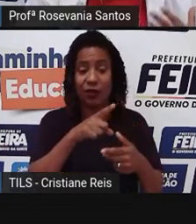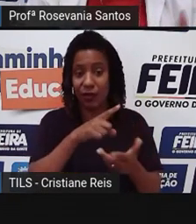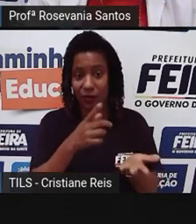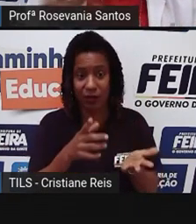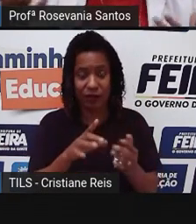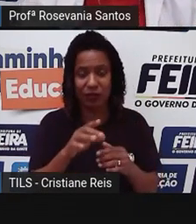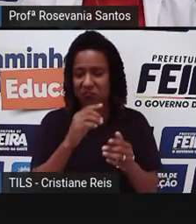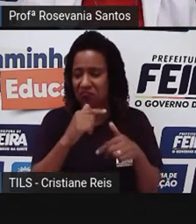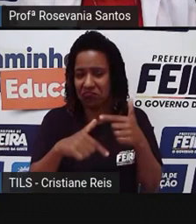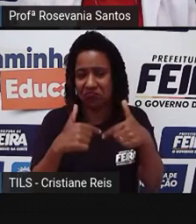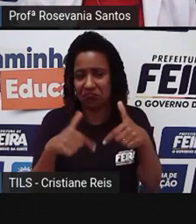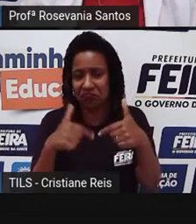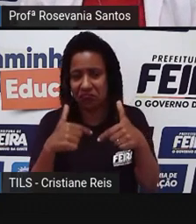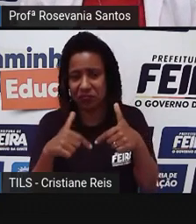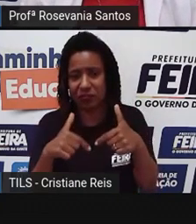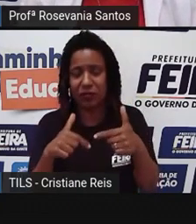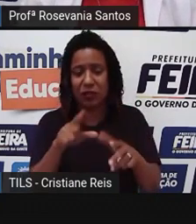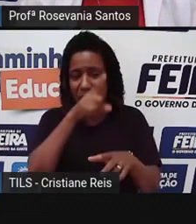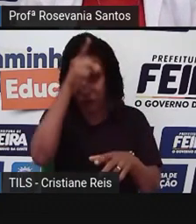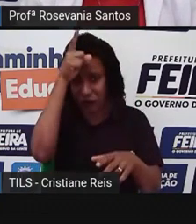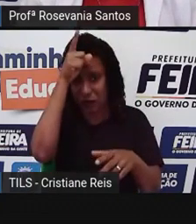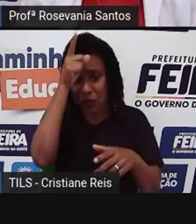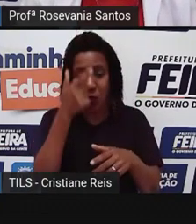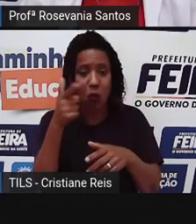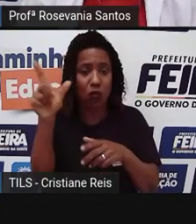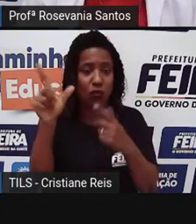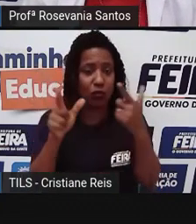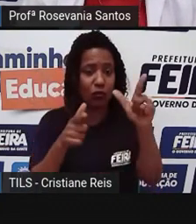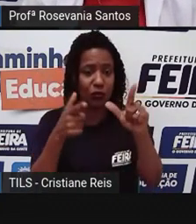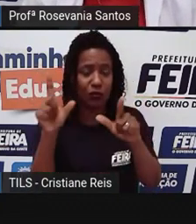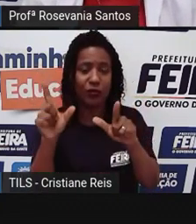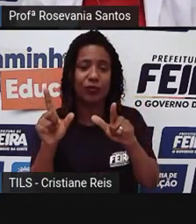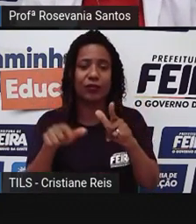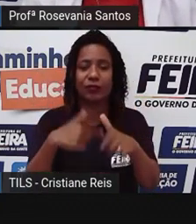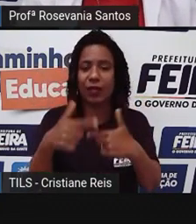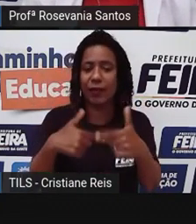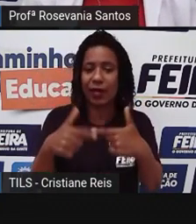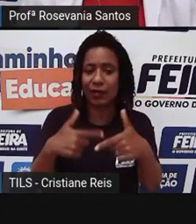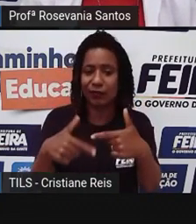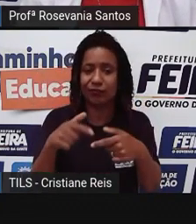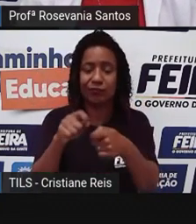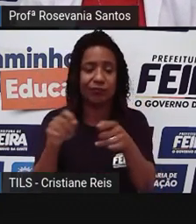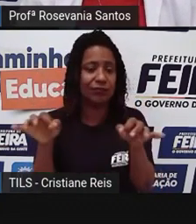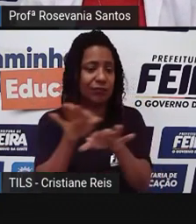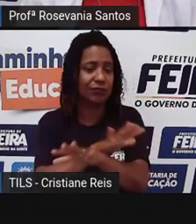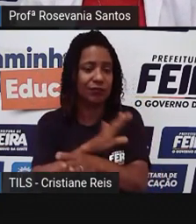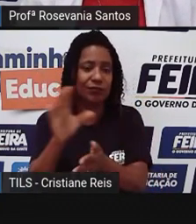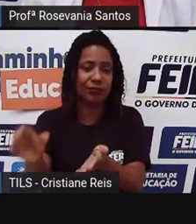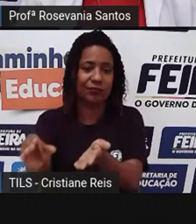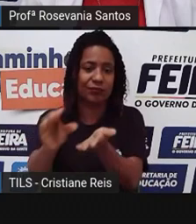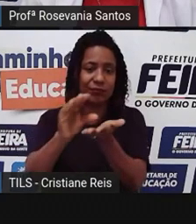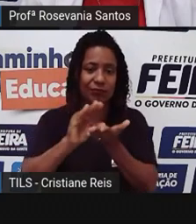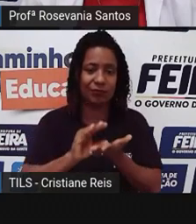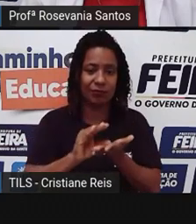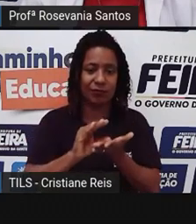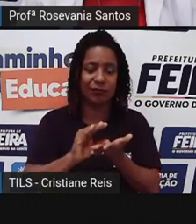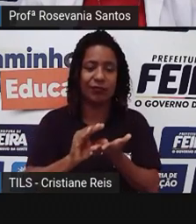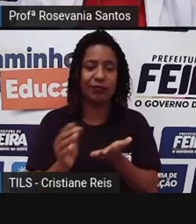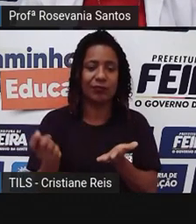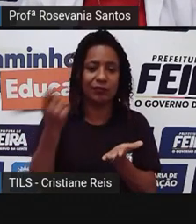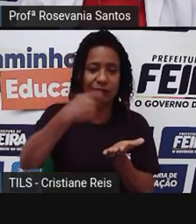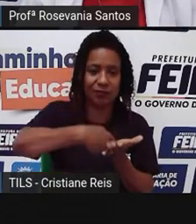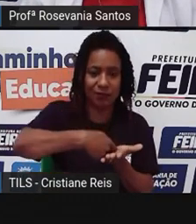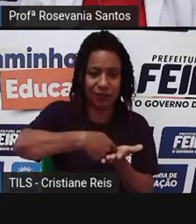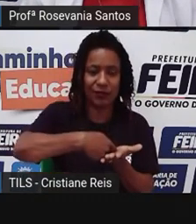você trabalhar para alguém e receber lá. Então, você fez seu trabalho, você vendeu, né, sua mão de obra, você recebe um salário